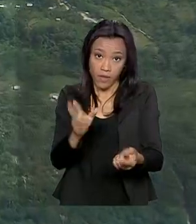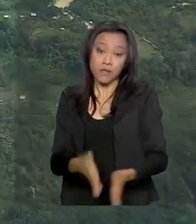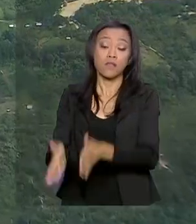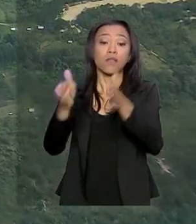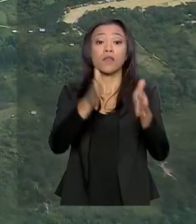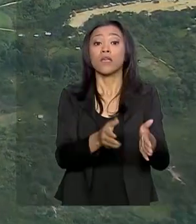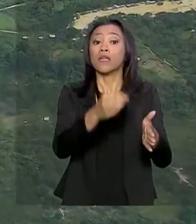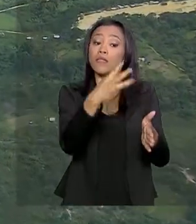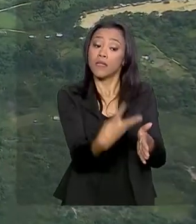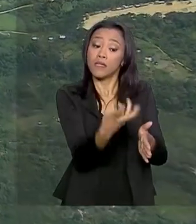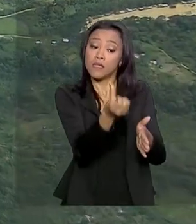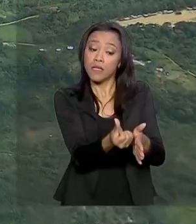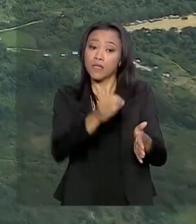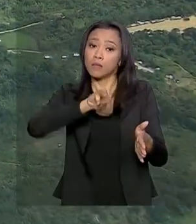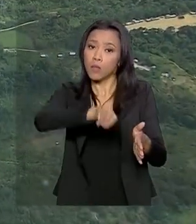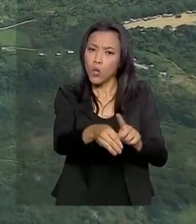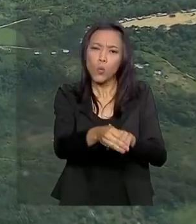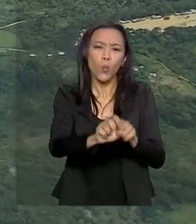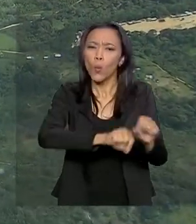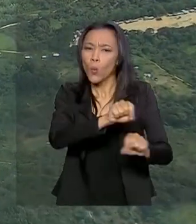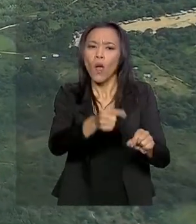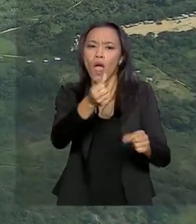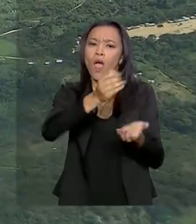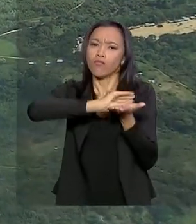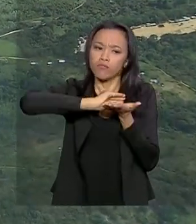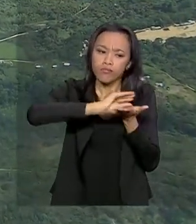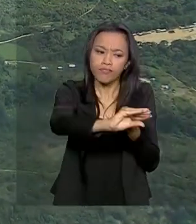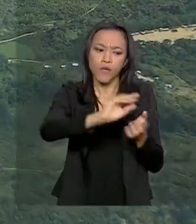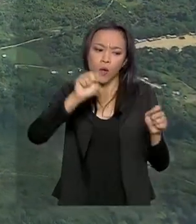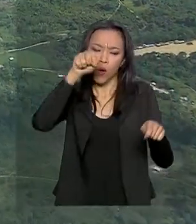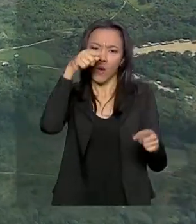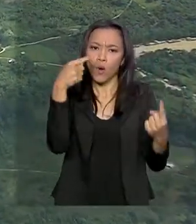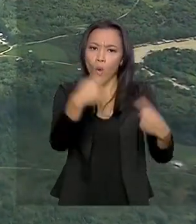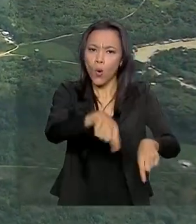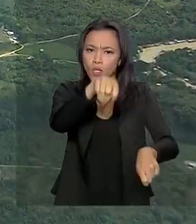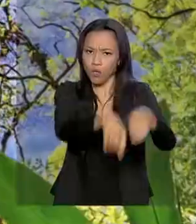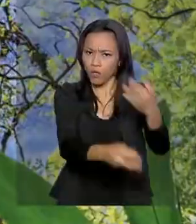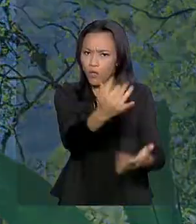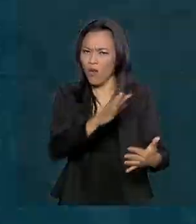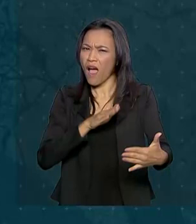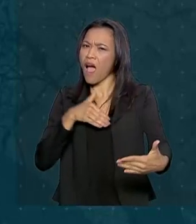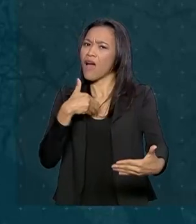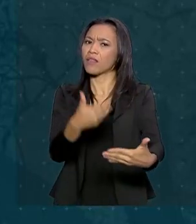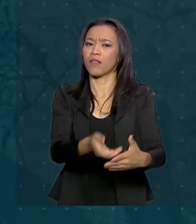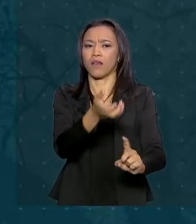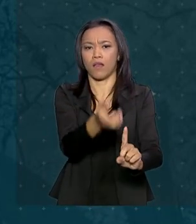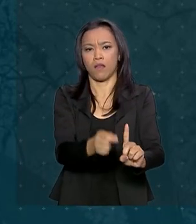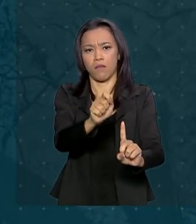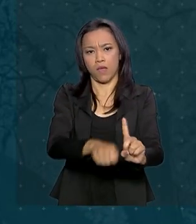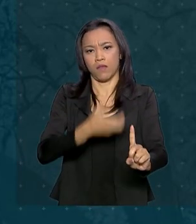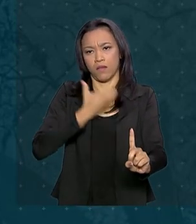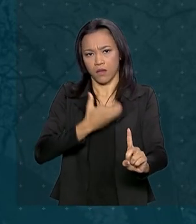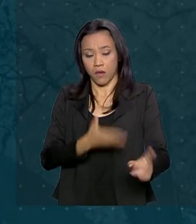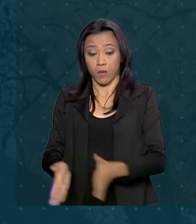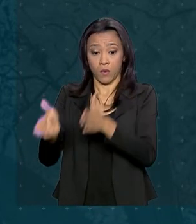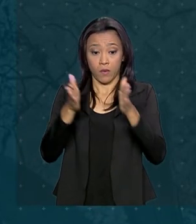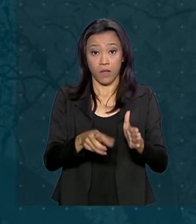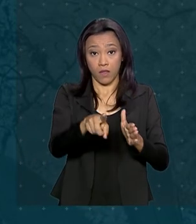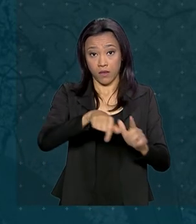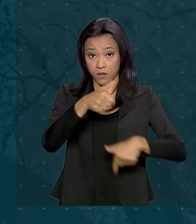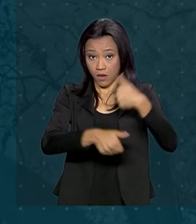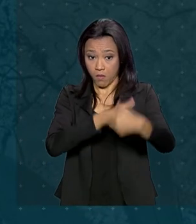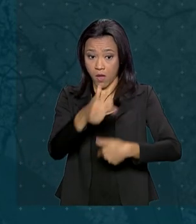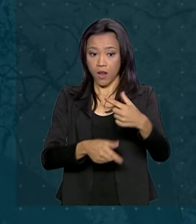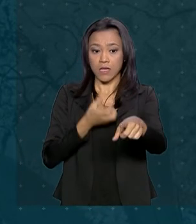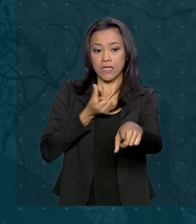milhões serão destinados para as ações de combate ao fogo até o final do ano. Durante a Operação Verde Brasil, 63